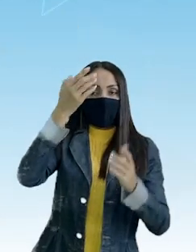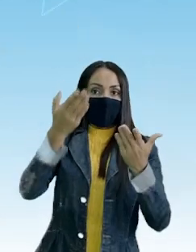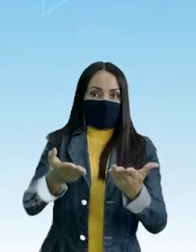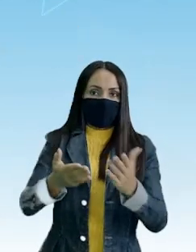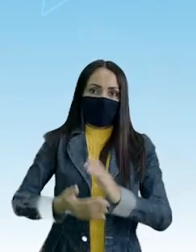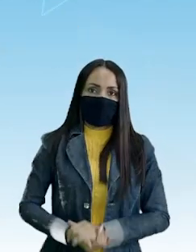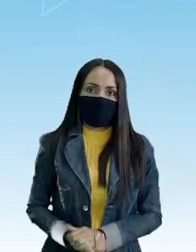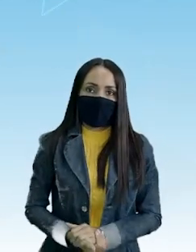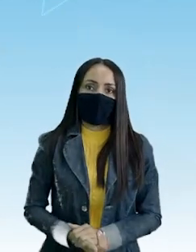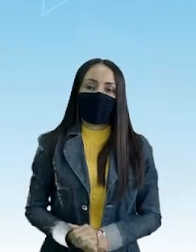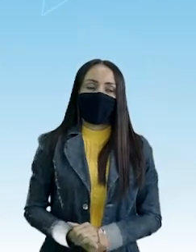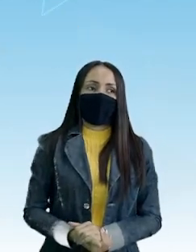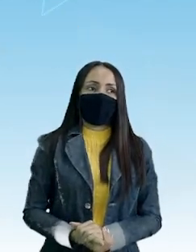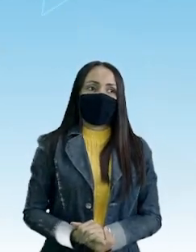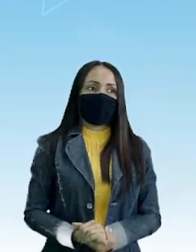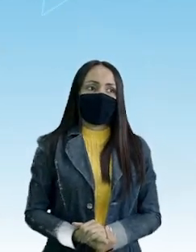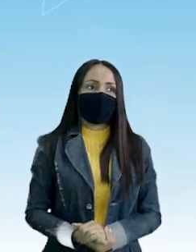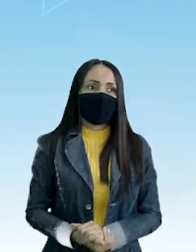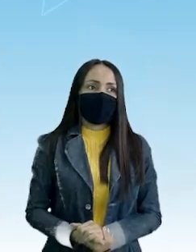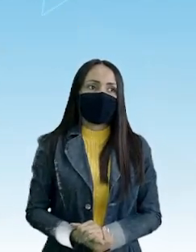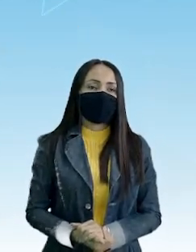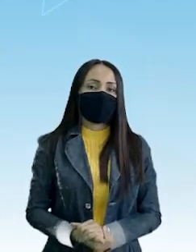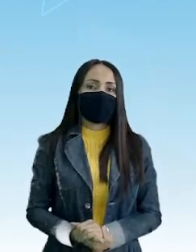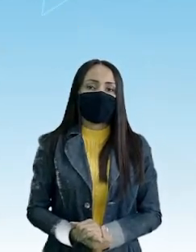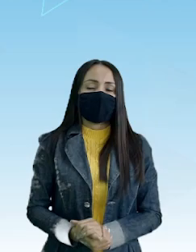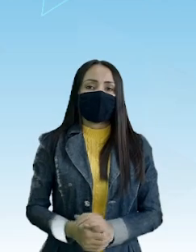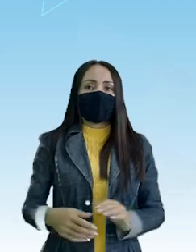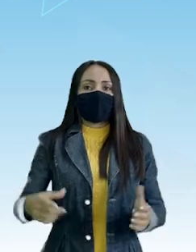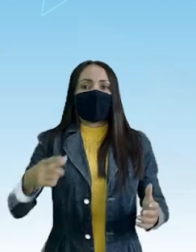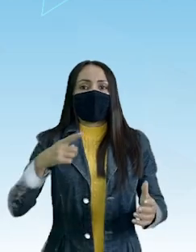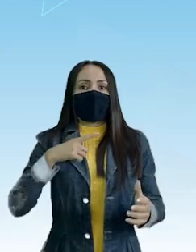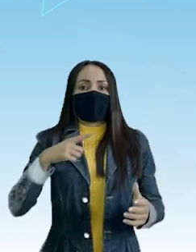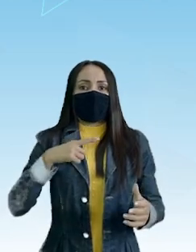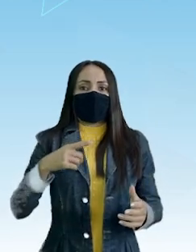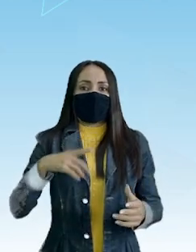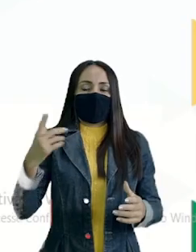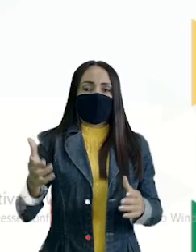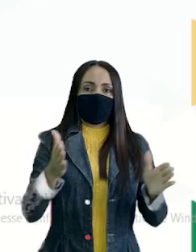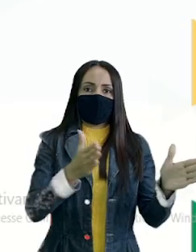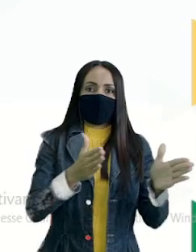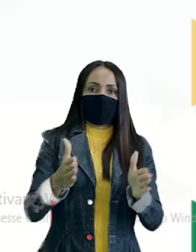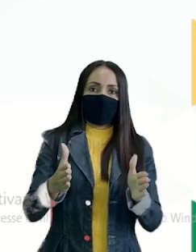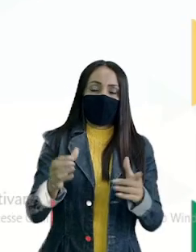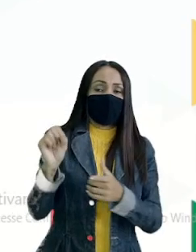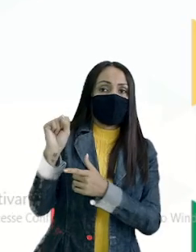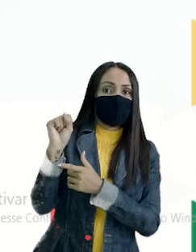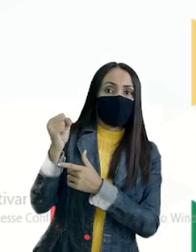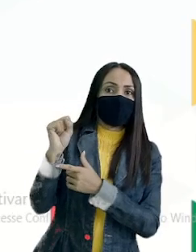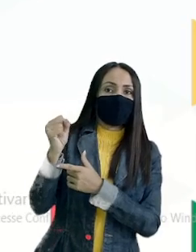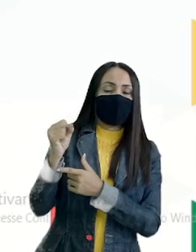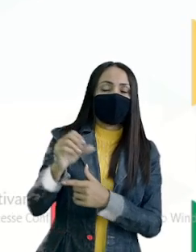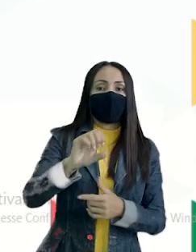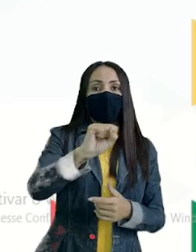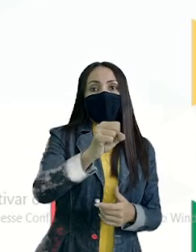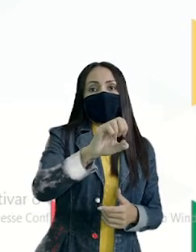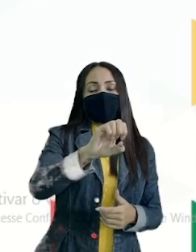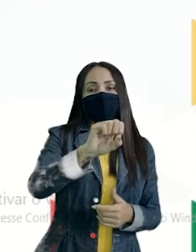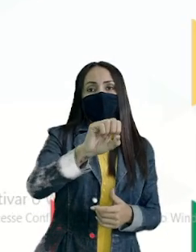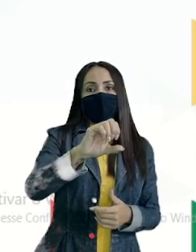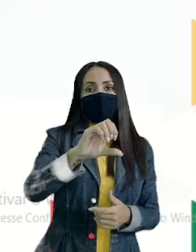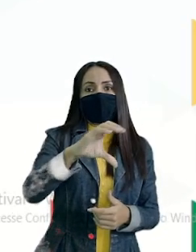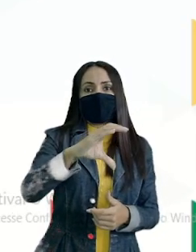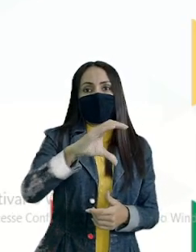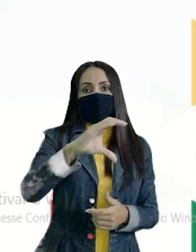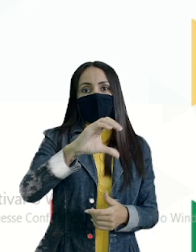Hetero Diferente Então nesse caso eu tenho Seção Substantivo Preste bem atenção Com C